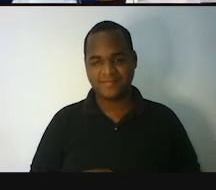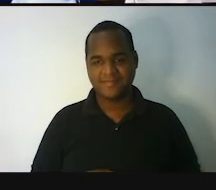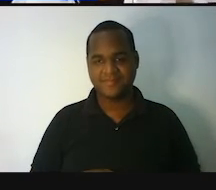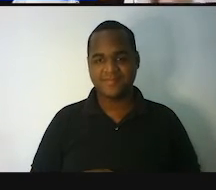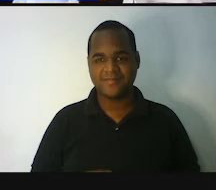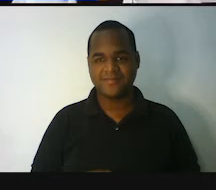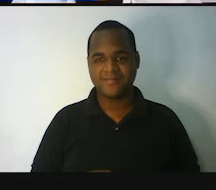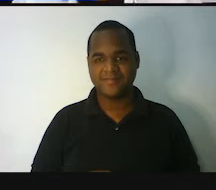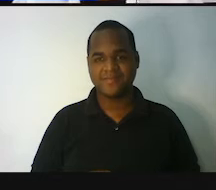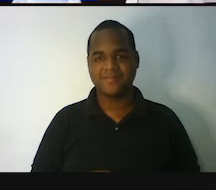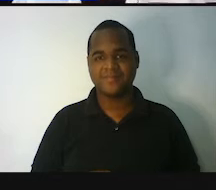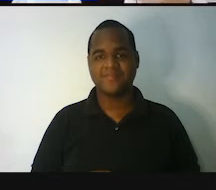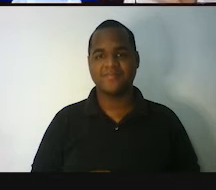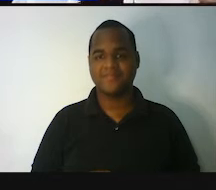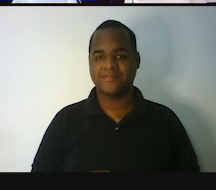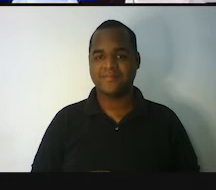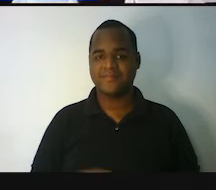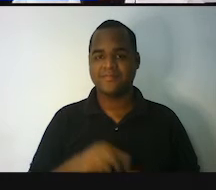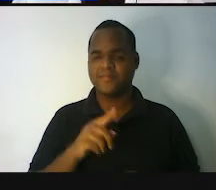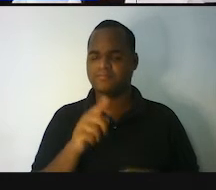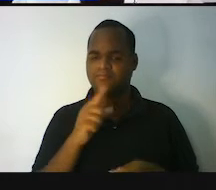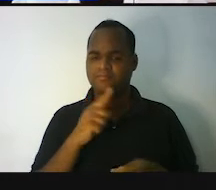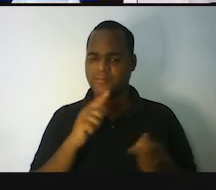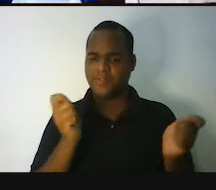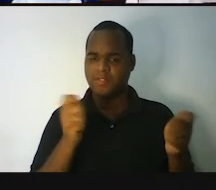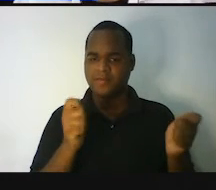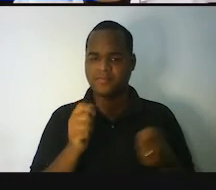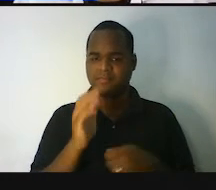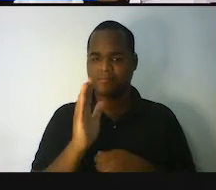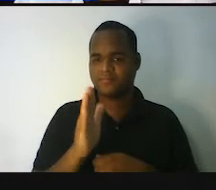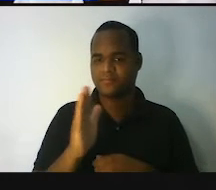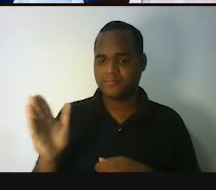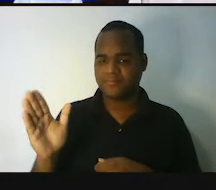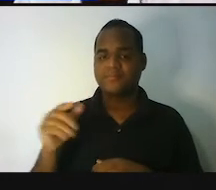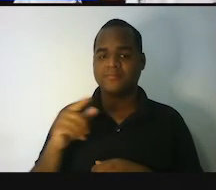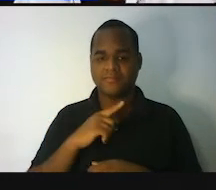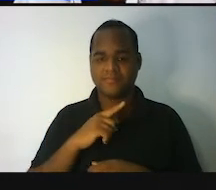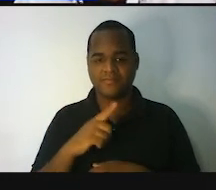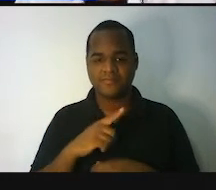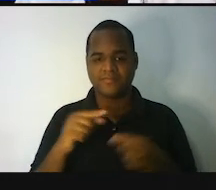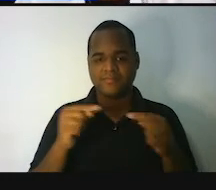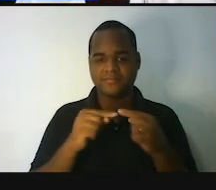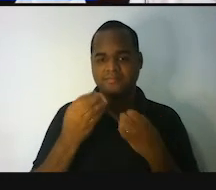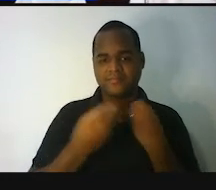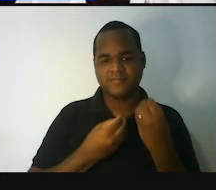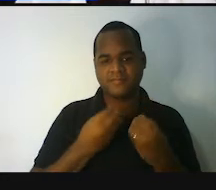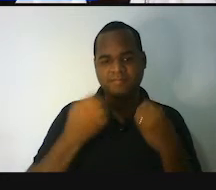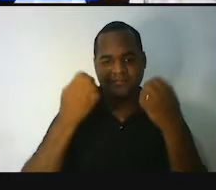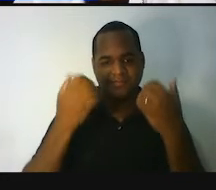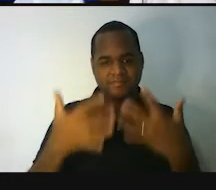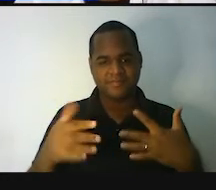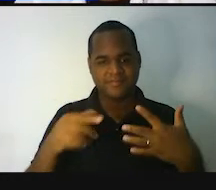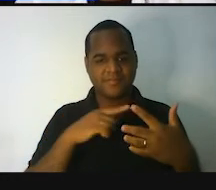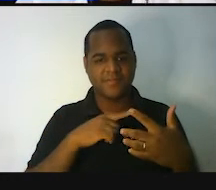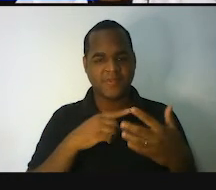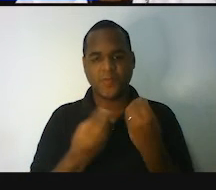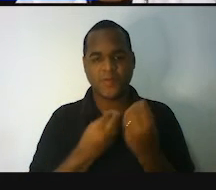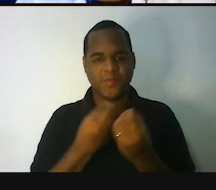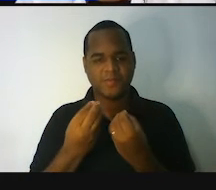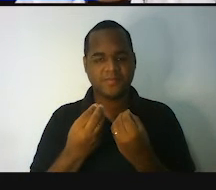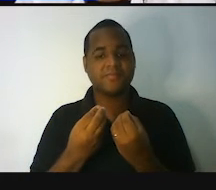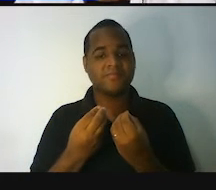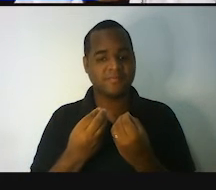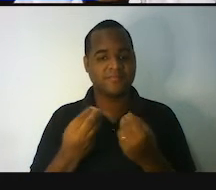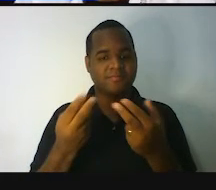eu falo. Você já usou o seu corpo, os membros do seu corpo para medir alguma coisa, né? Muitas